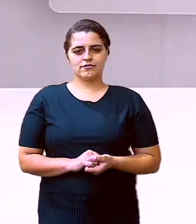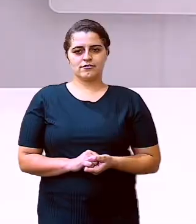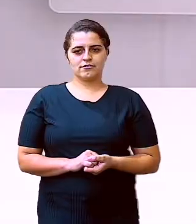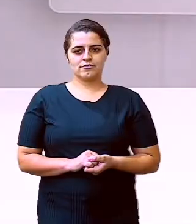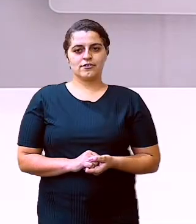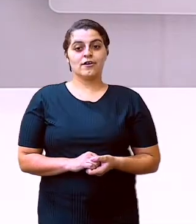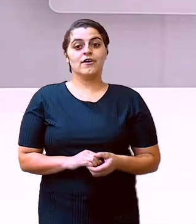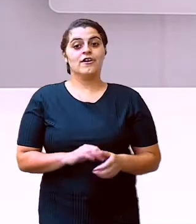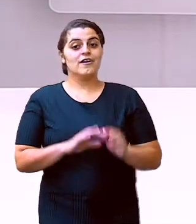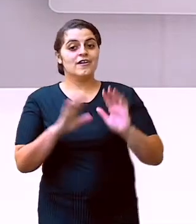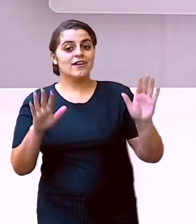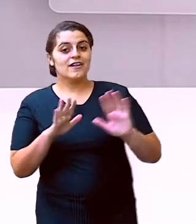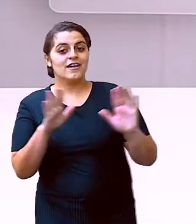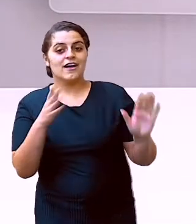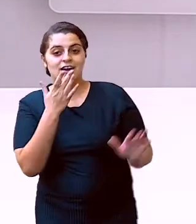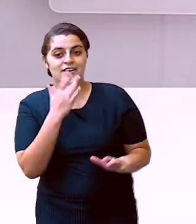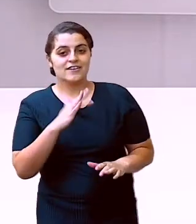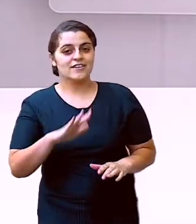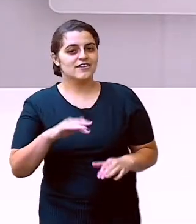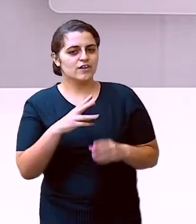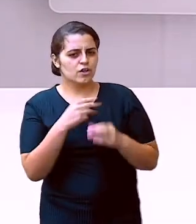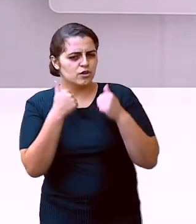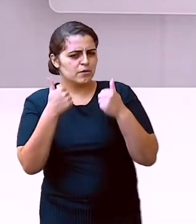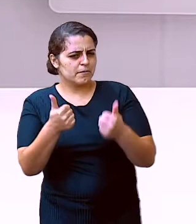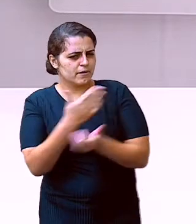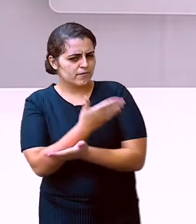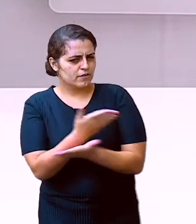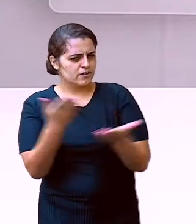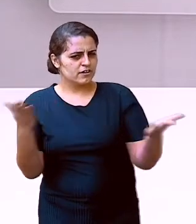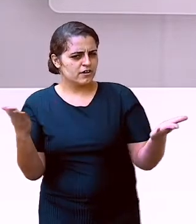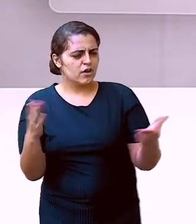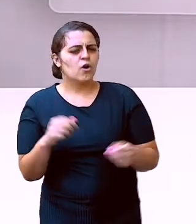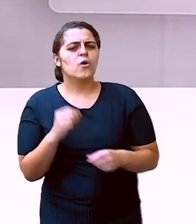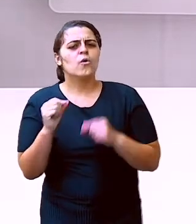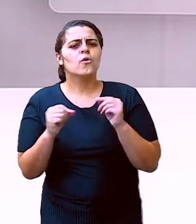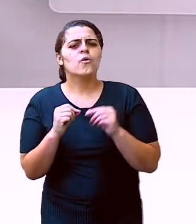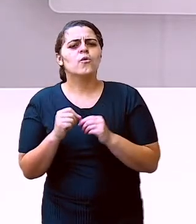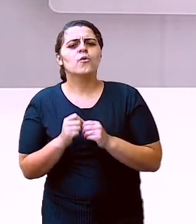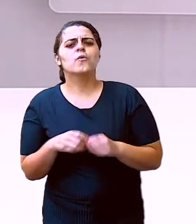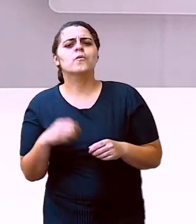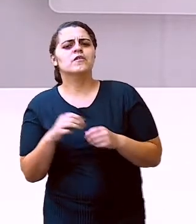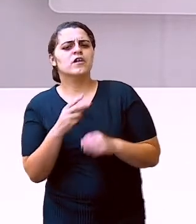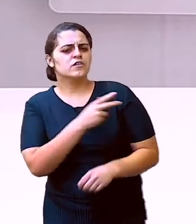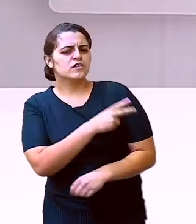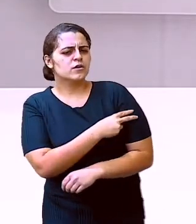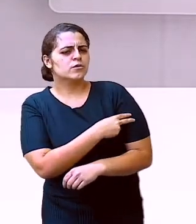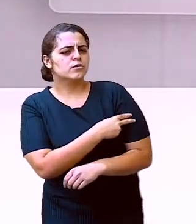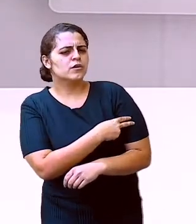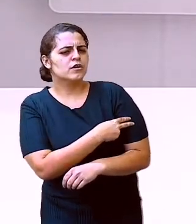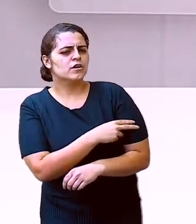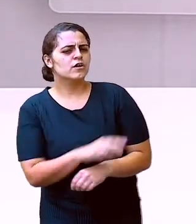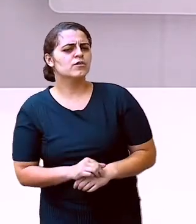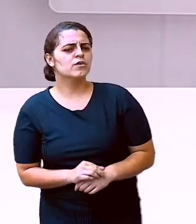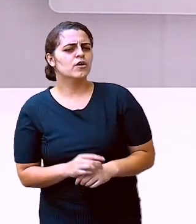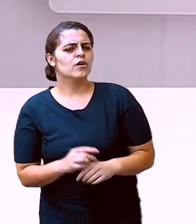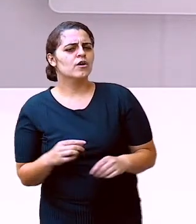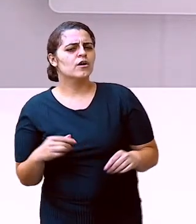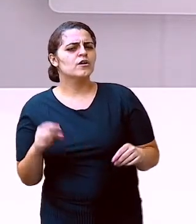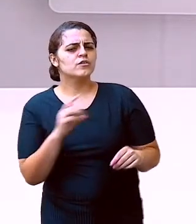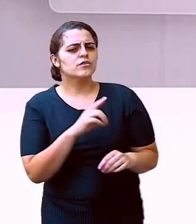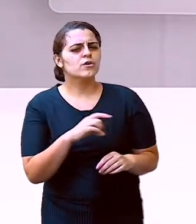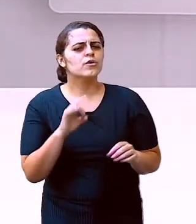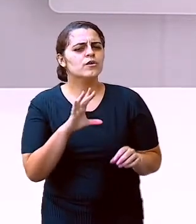E aí, crianças? Tudo bem com vocês? Como está esse segundo ano? Todo mundo